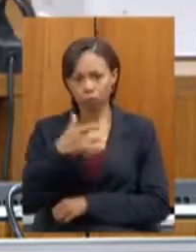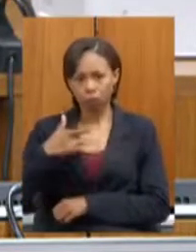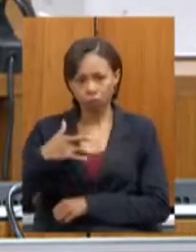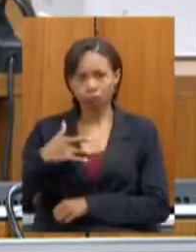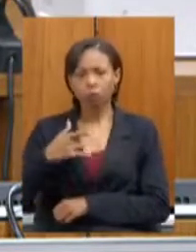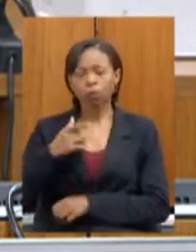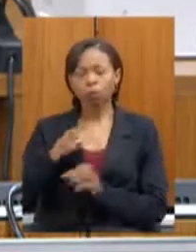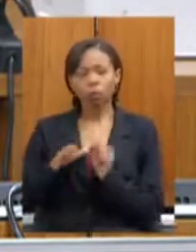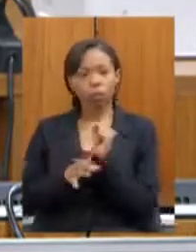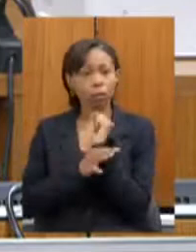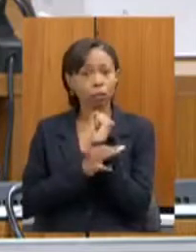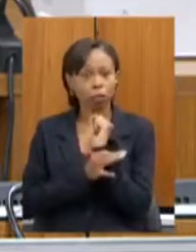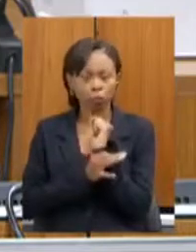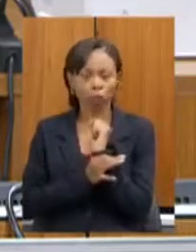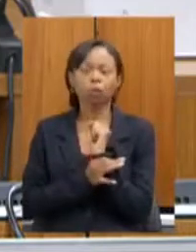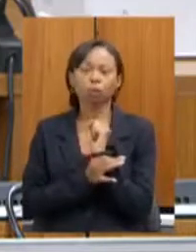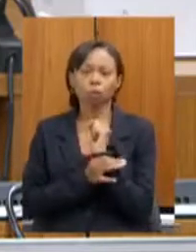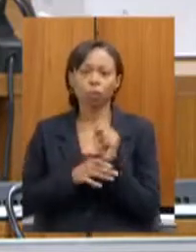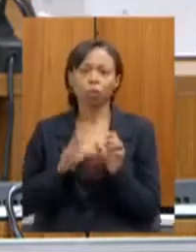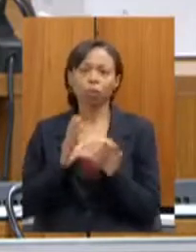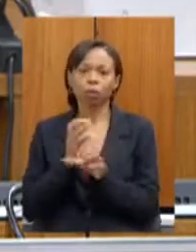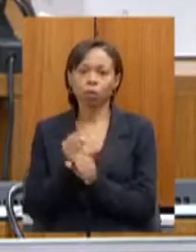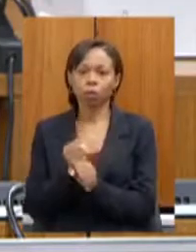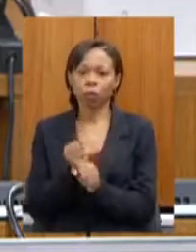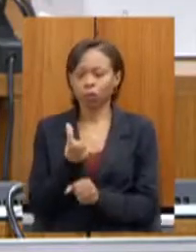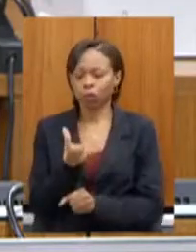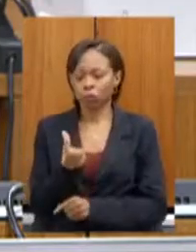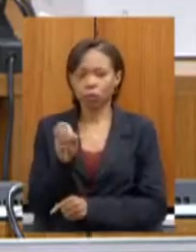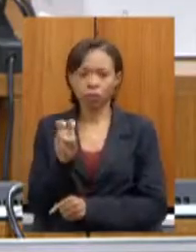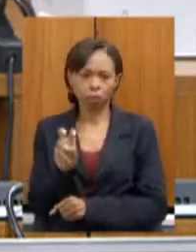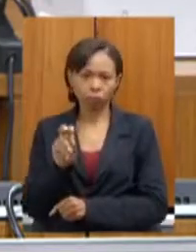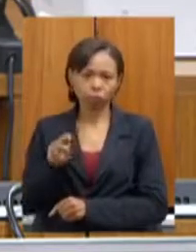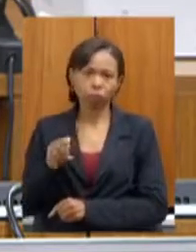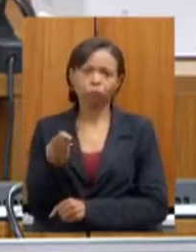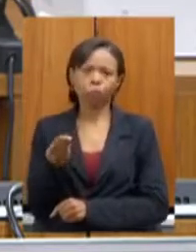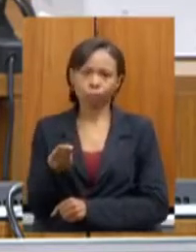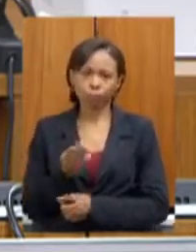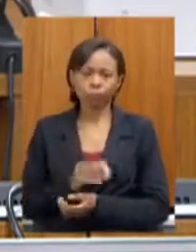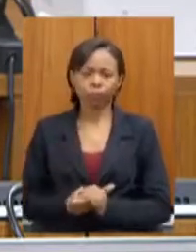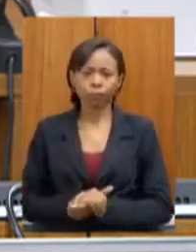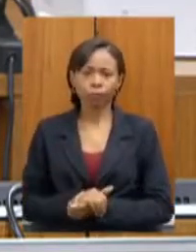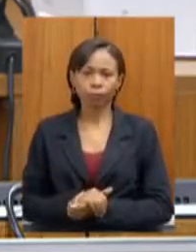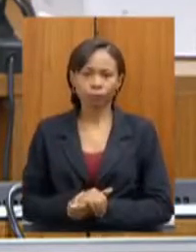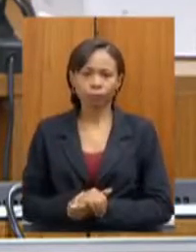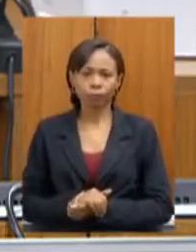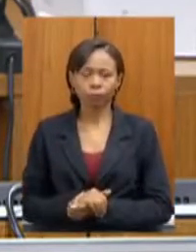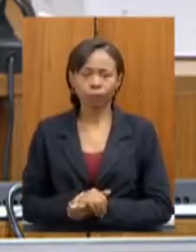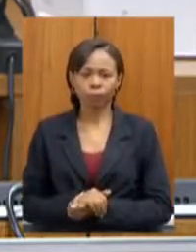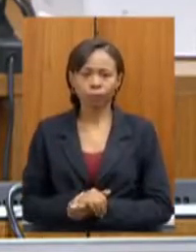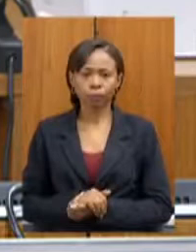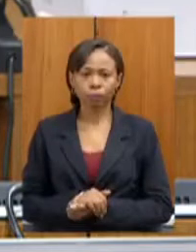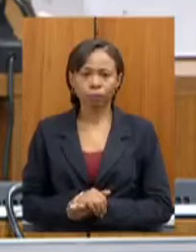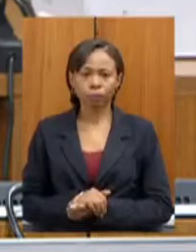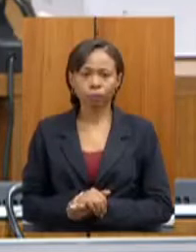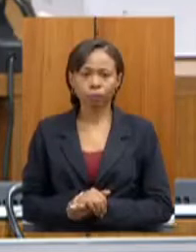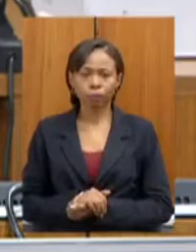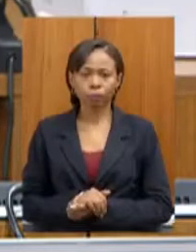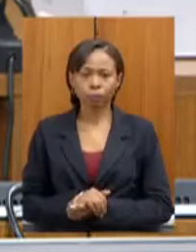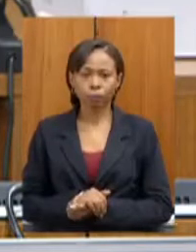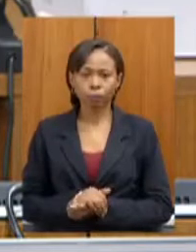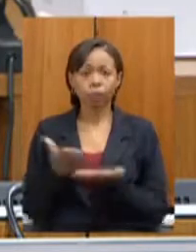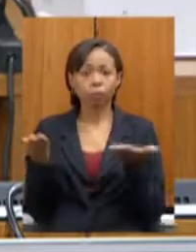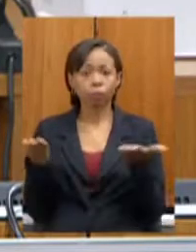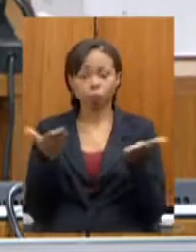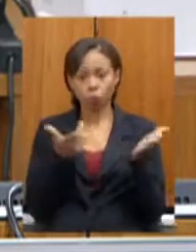segurança pública, totalizando 65 milhões. E aí eu chamaria a atenção, pode seguir, vamos passar